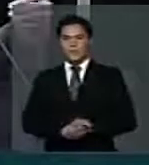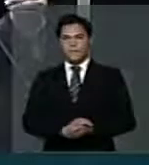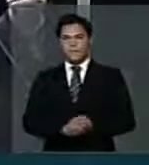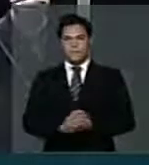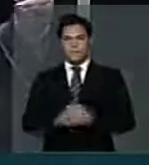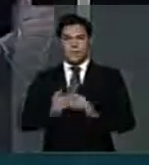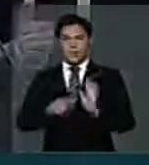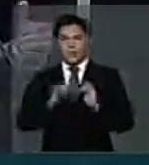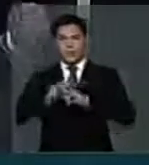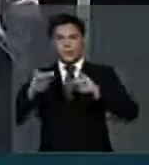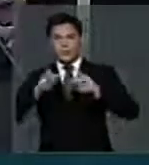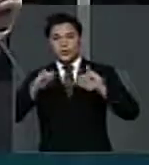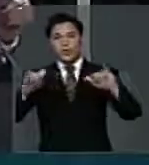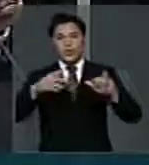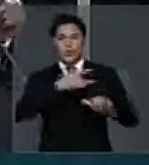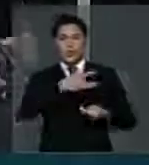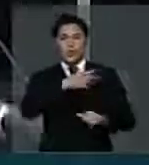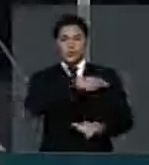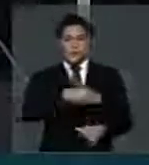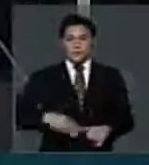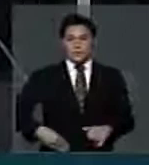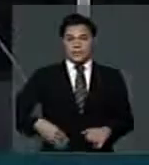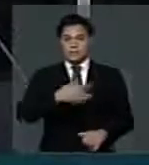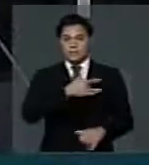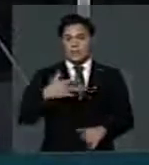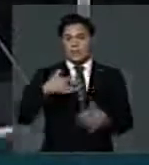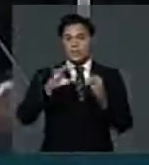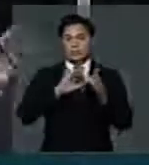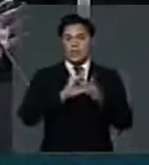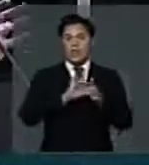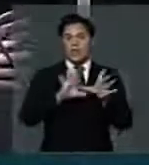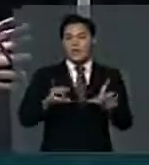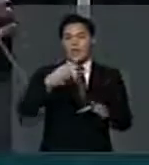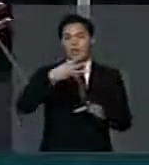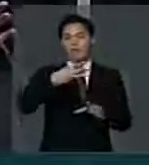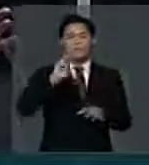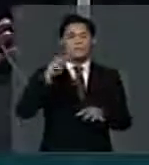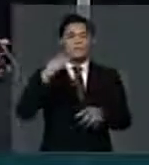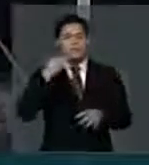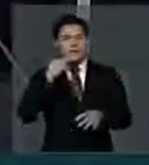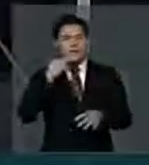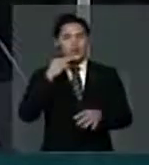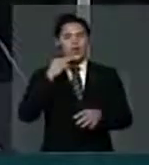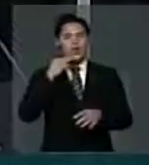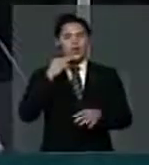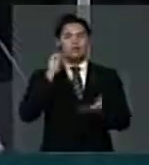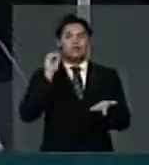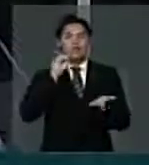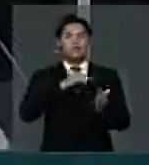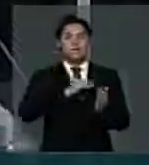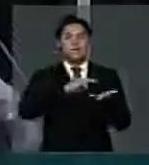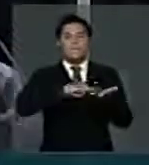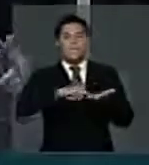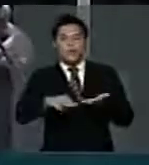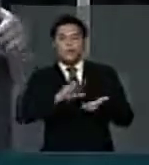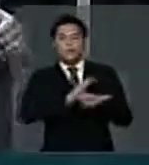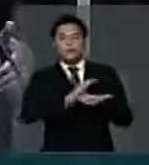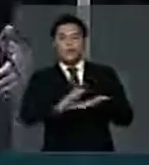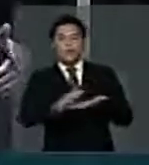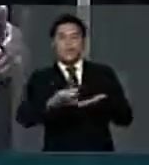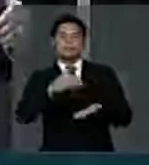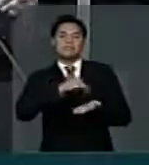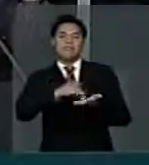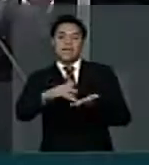comunicou a liberação de 3 milhões de reais para o fundo da Secretaria Estadual de Saúde, para que